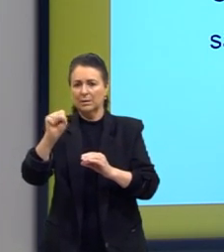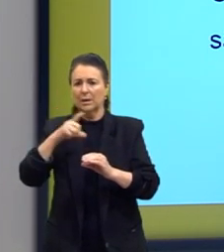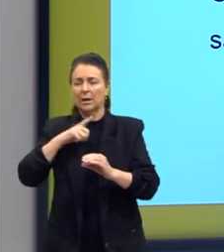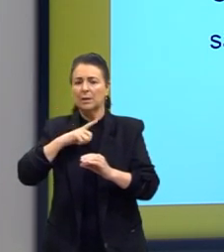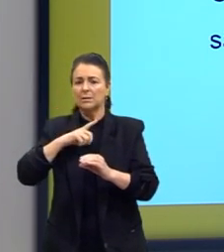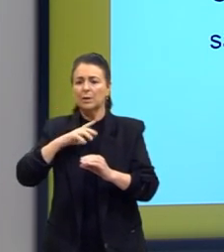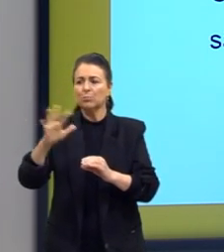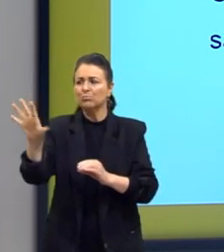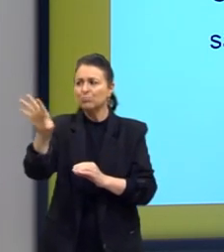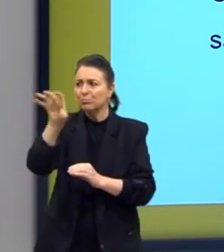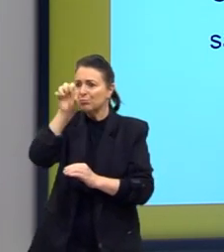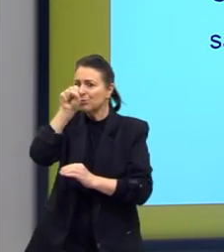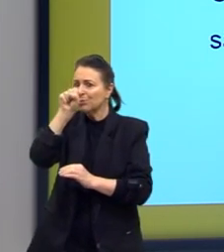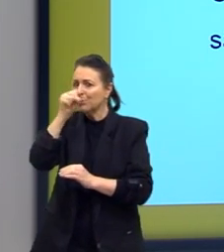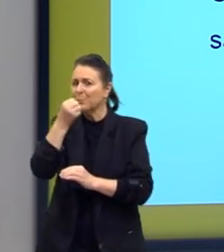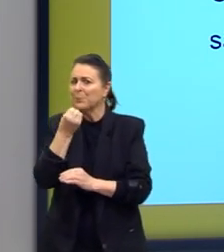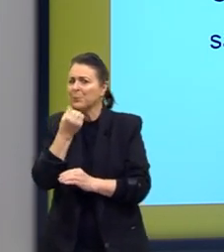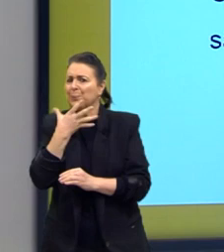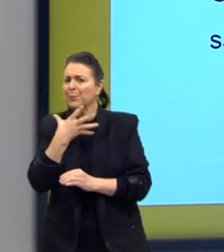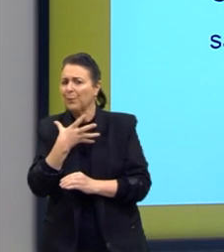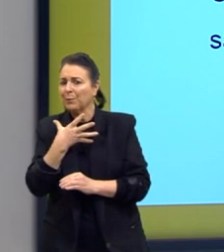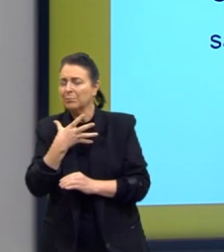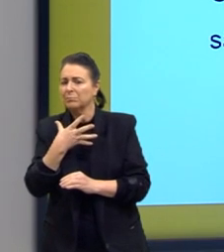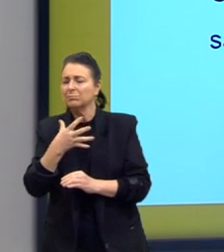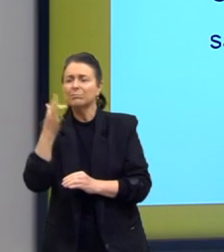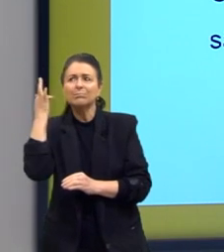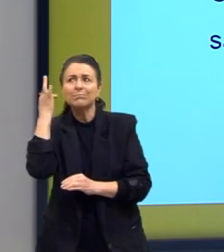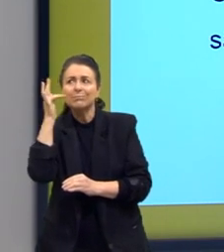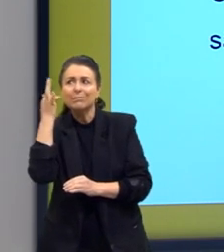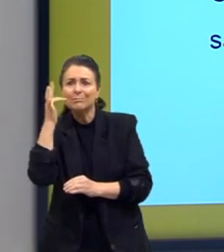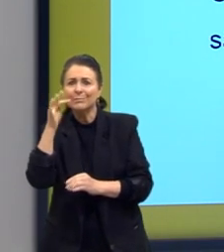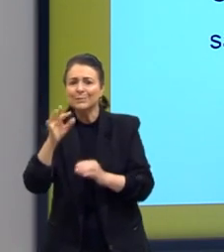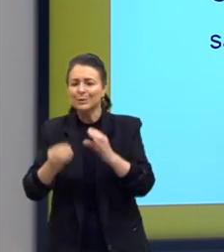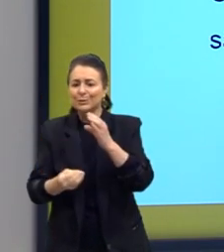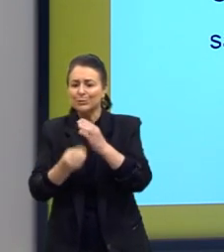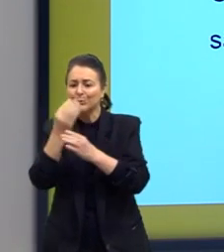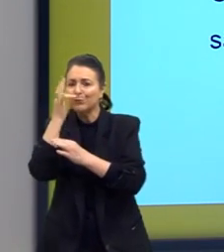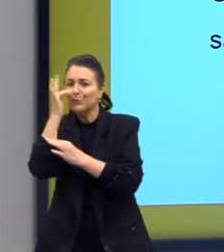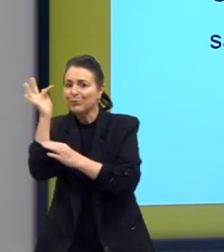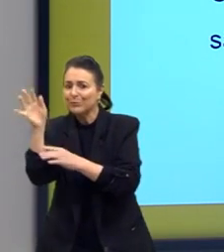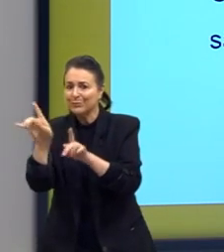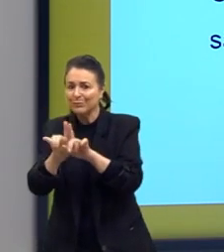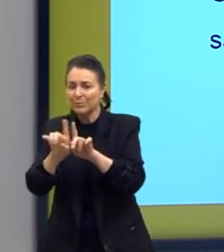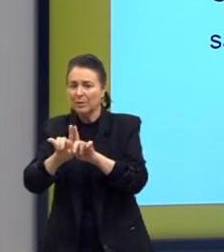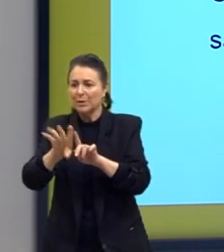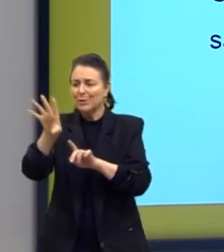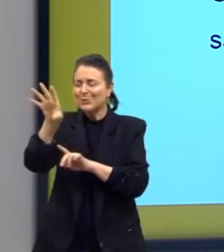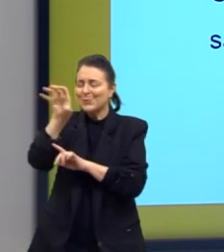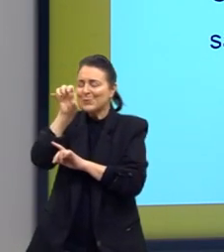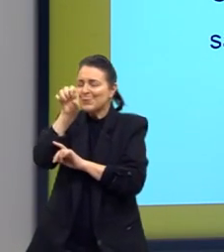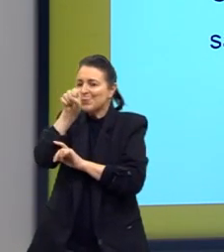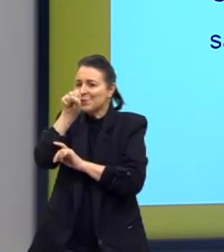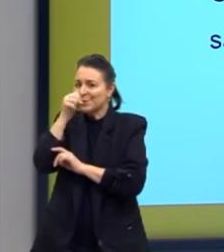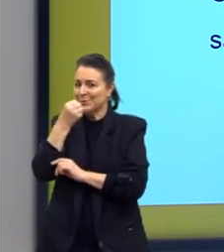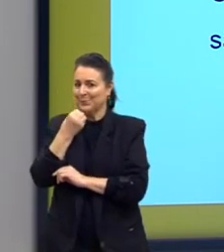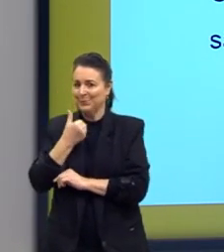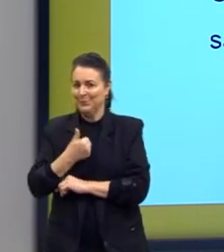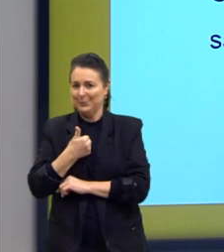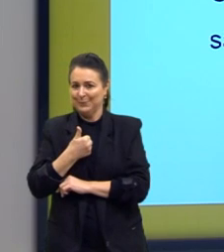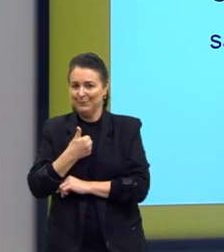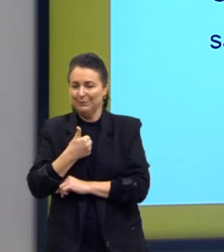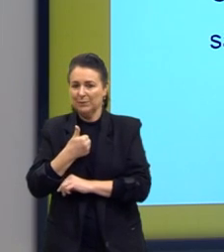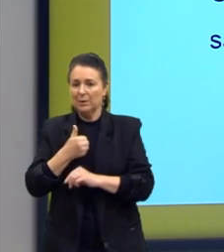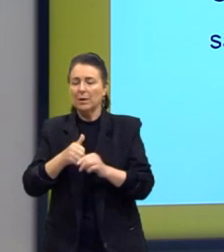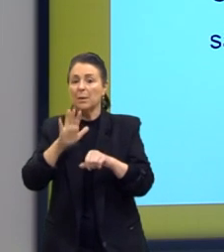aroma agradável, que pode ser tanto de fruta quanto de flores, tá, um odor gostoso. Acima de